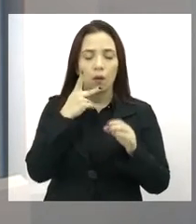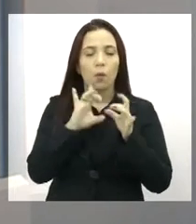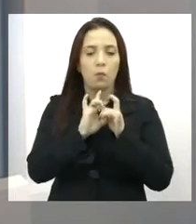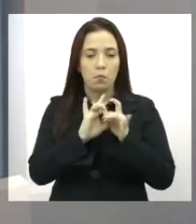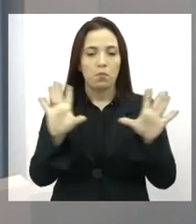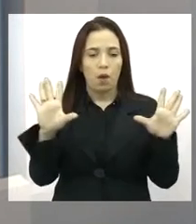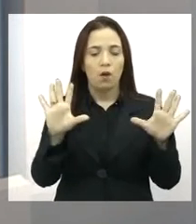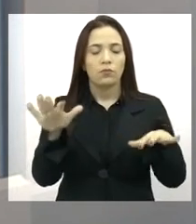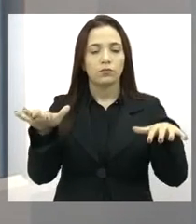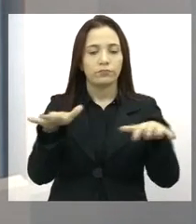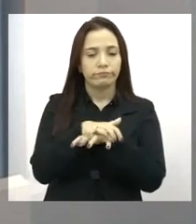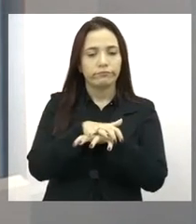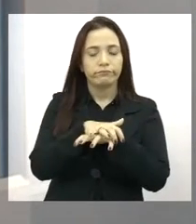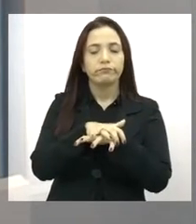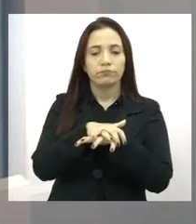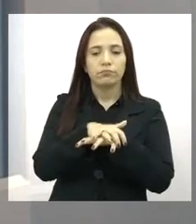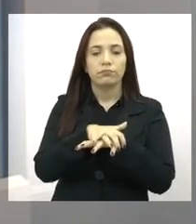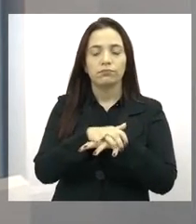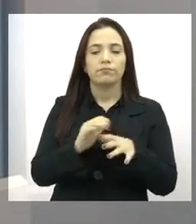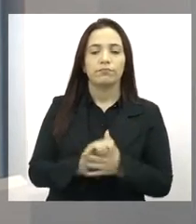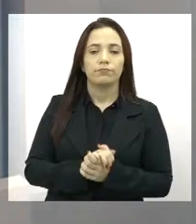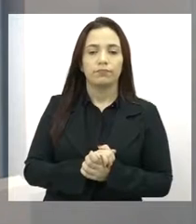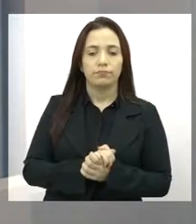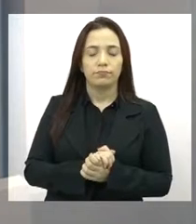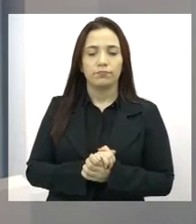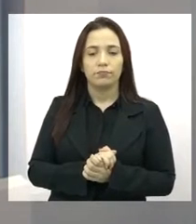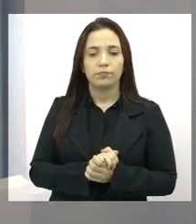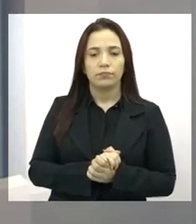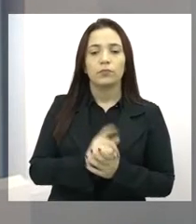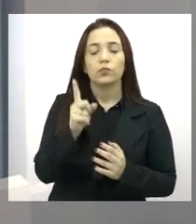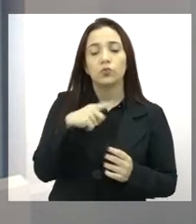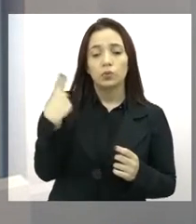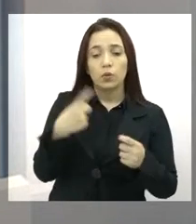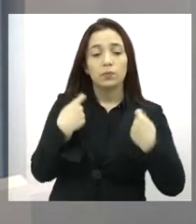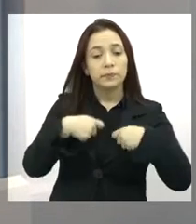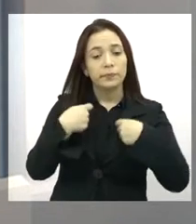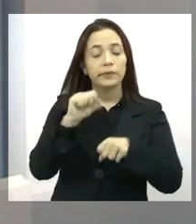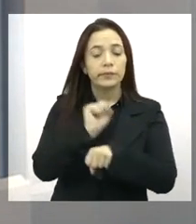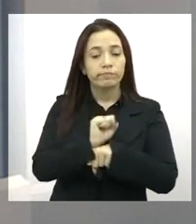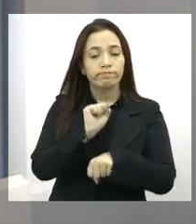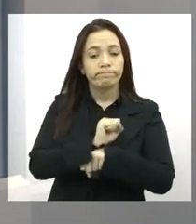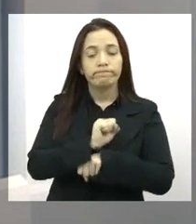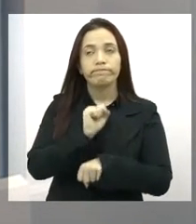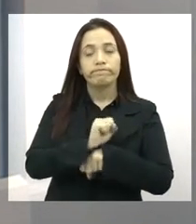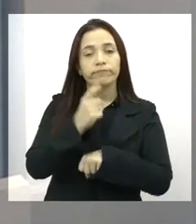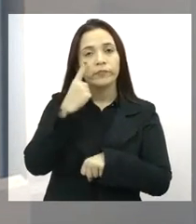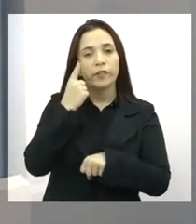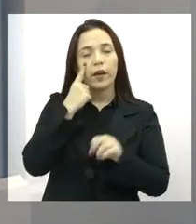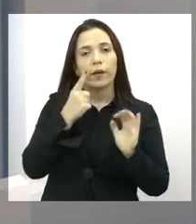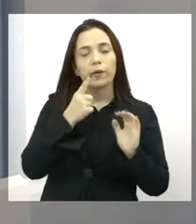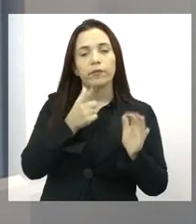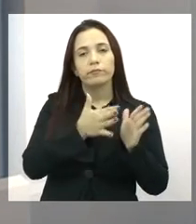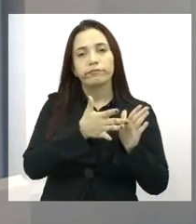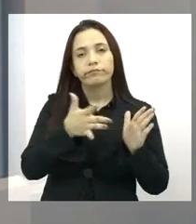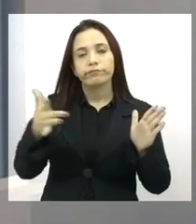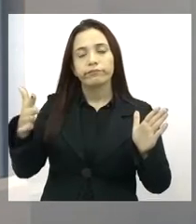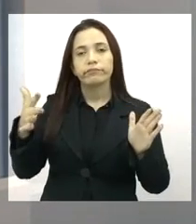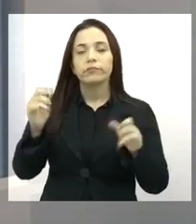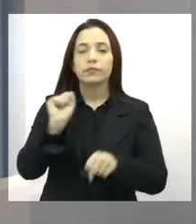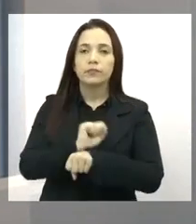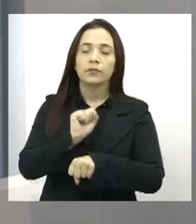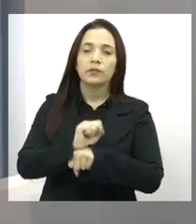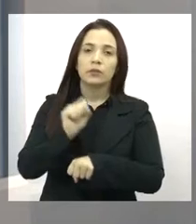incorporação se trata de uma justa causa para desfiliação. Então, a gente precisa aguardar ainda esses trâmites para tomar